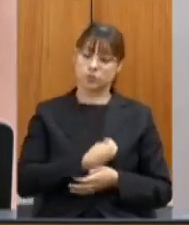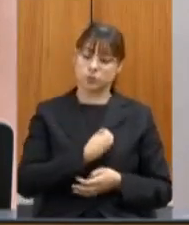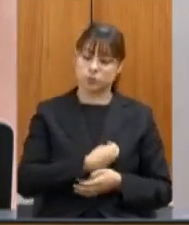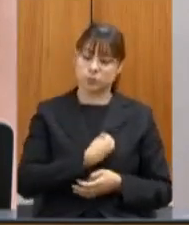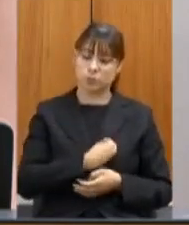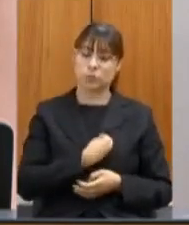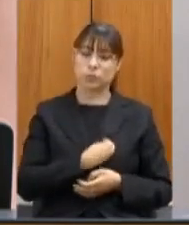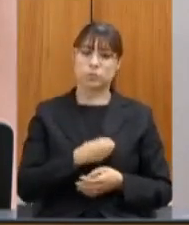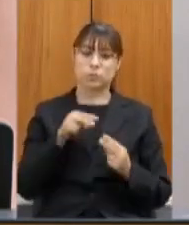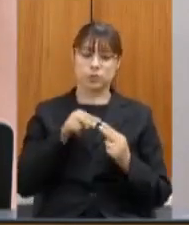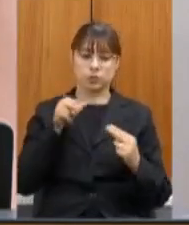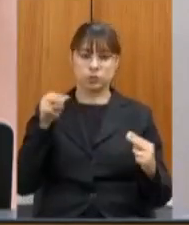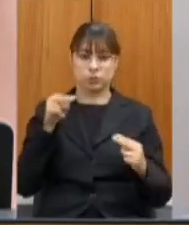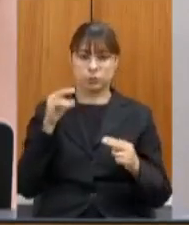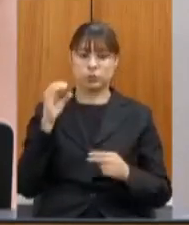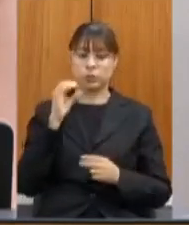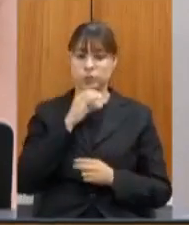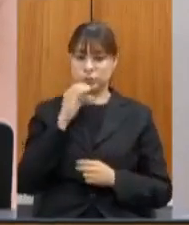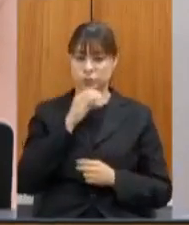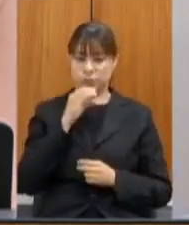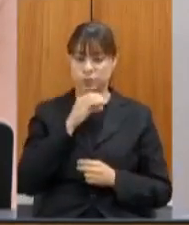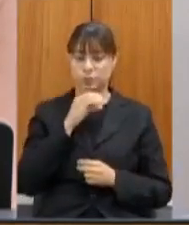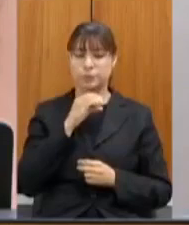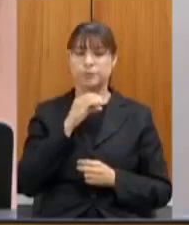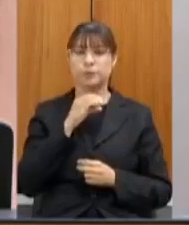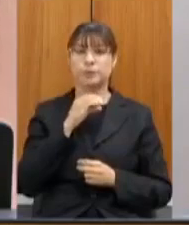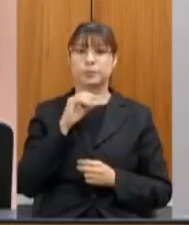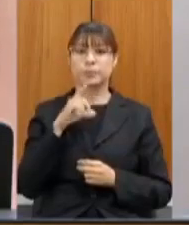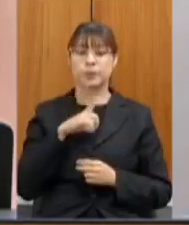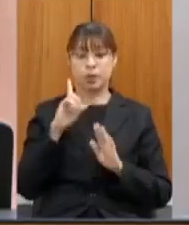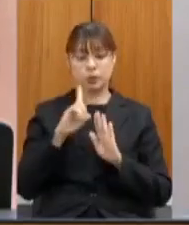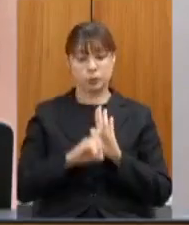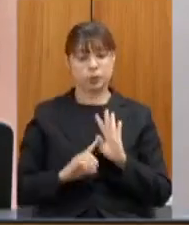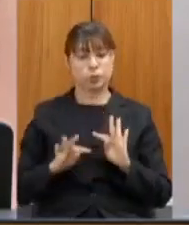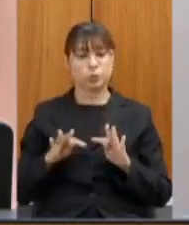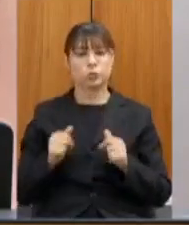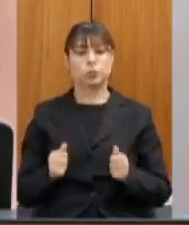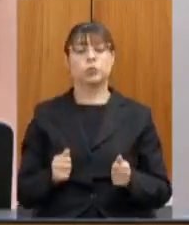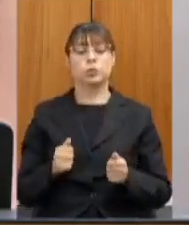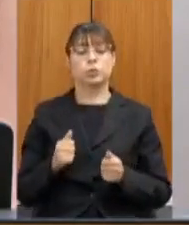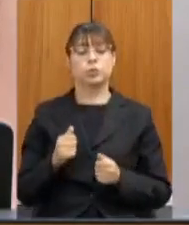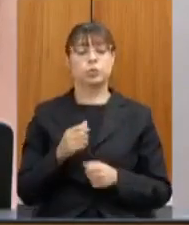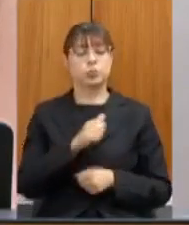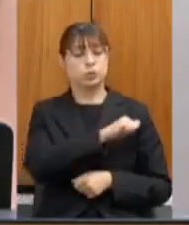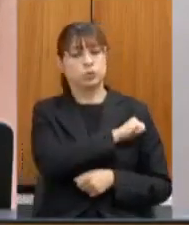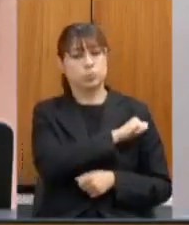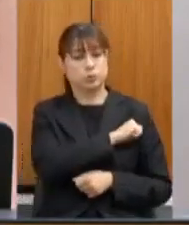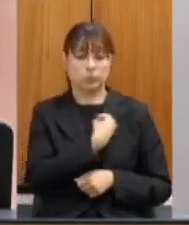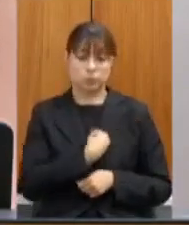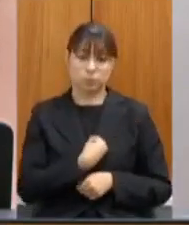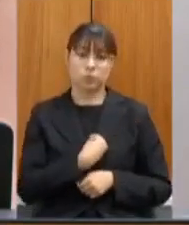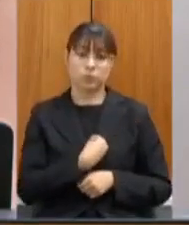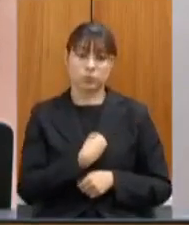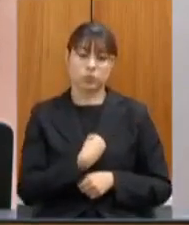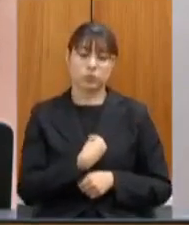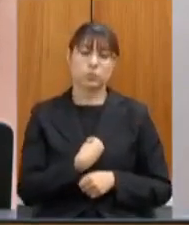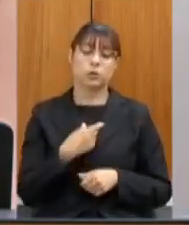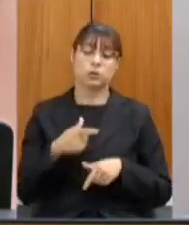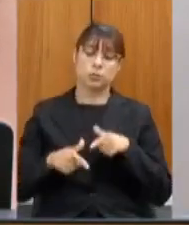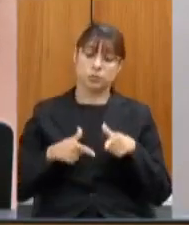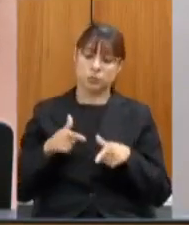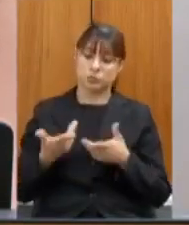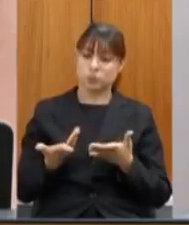atividades remotas emergenciais uma vez que é direito de todos os estudantes poder participar das atividades